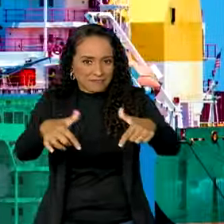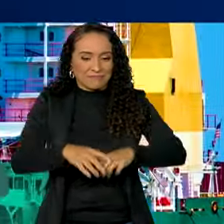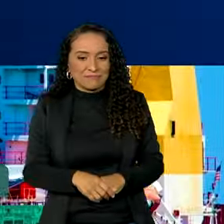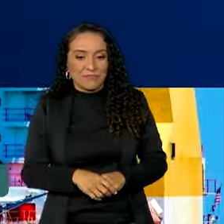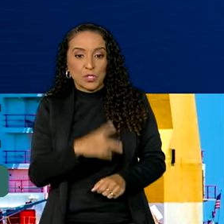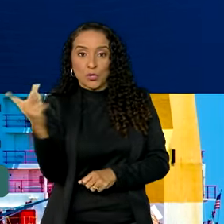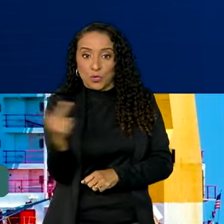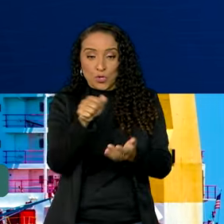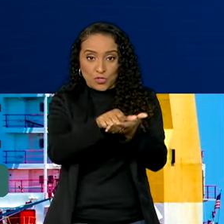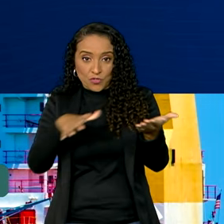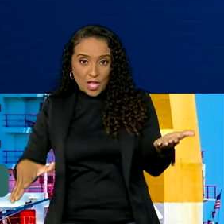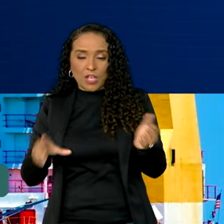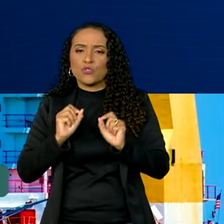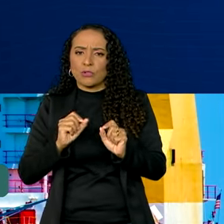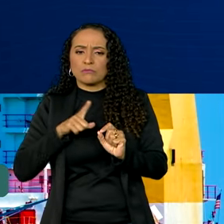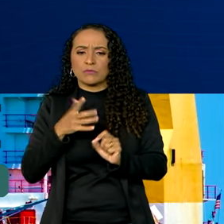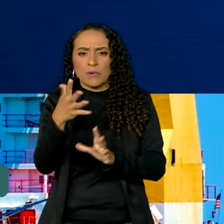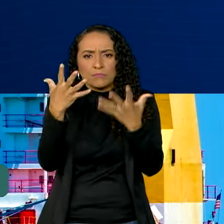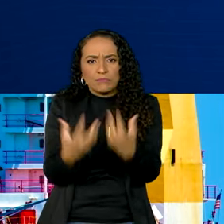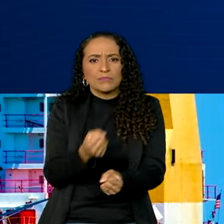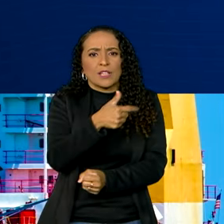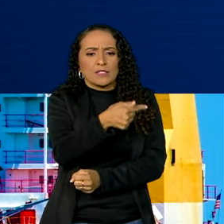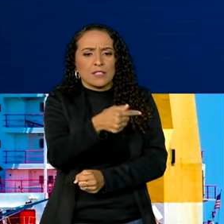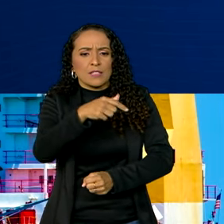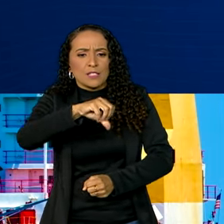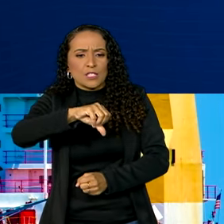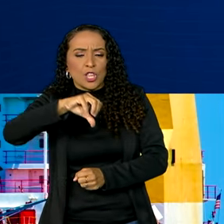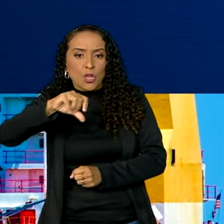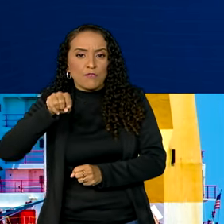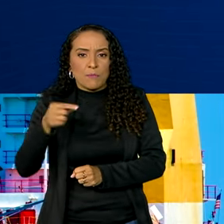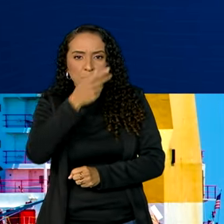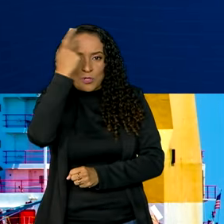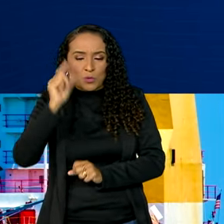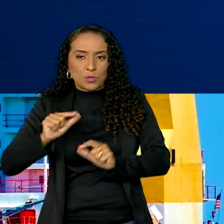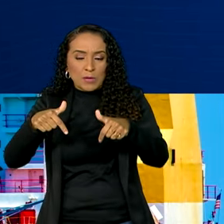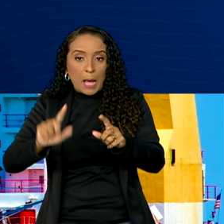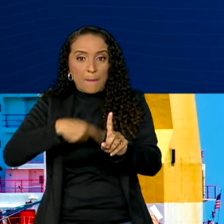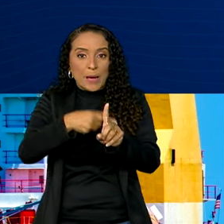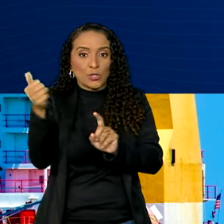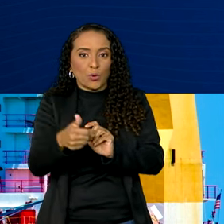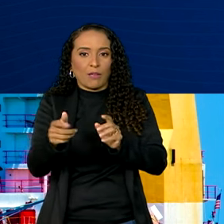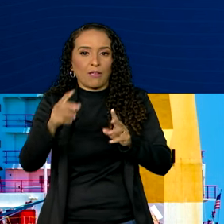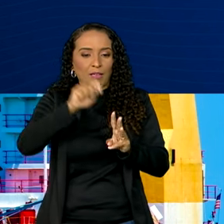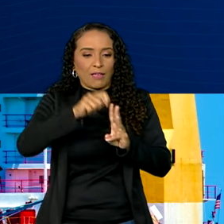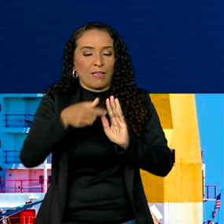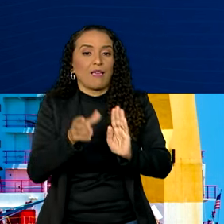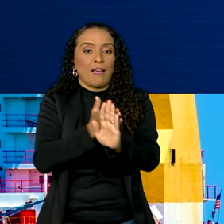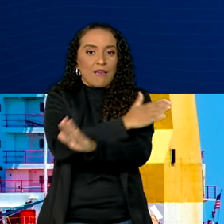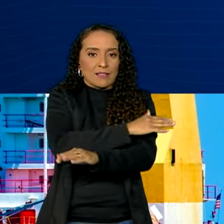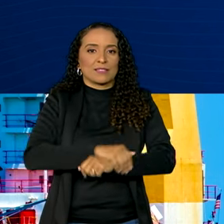Essas duas atividades absorveram 709 mil trabalhadores a mais que no trimestre anterior, sendo